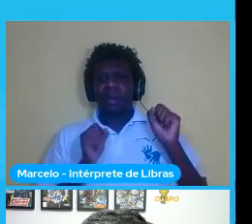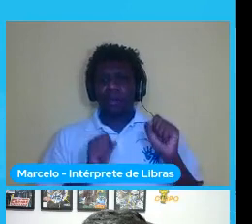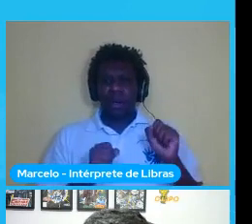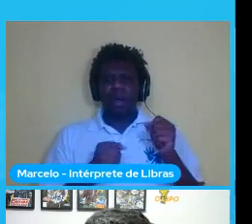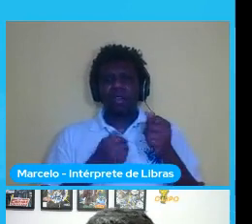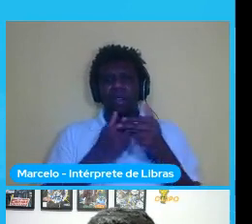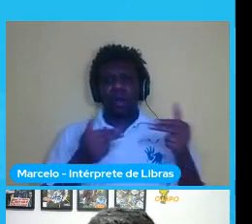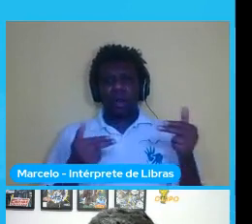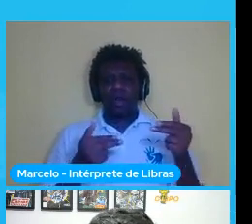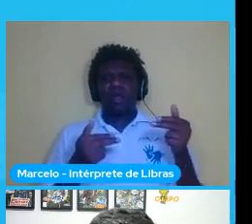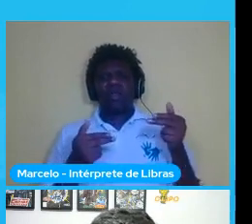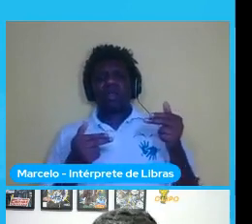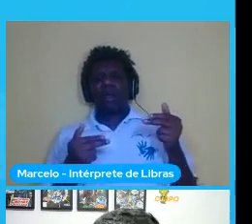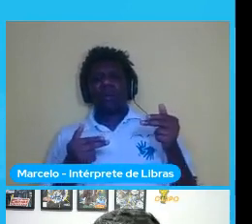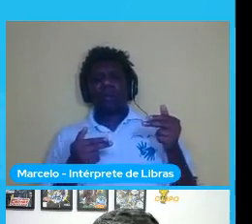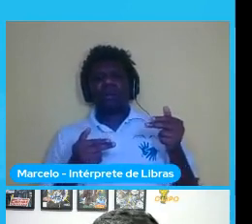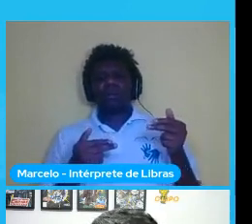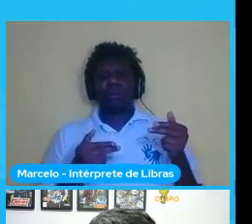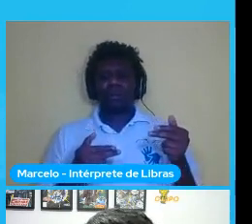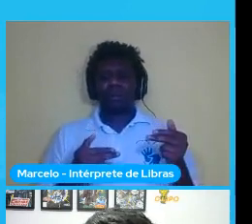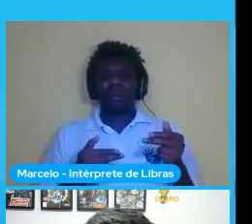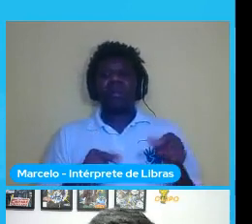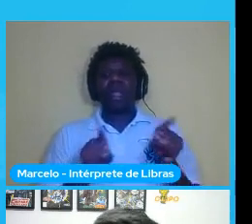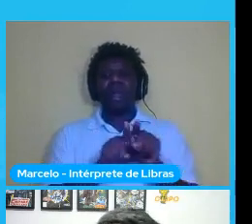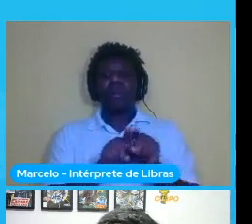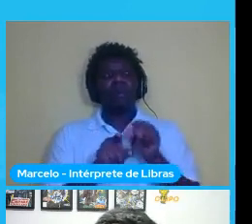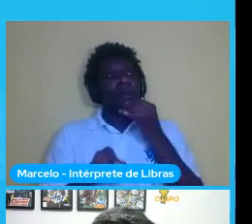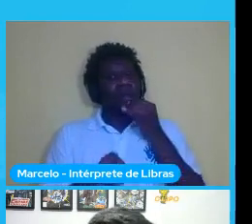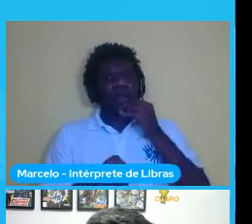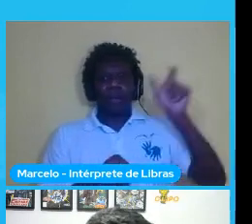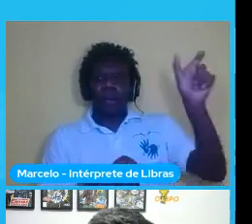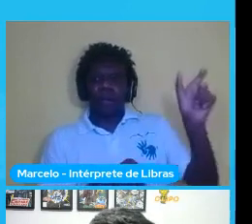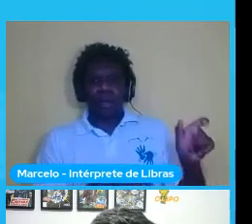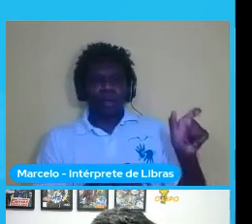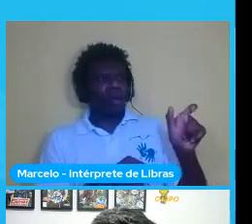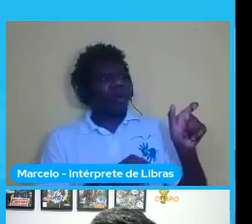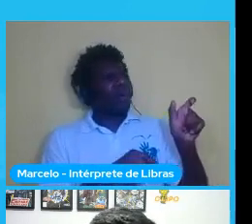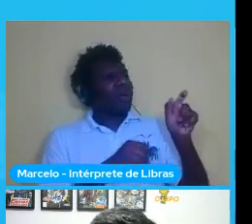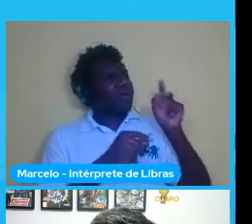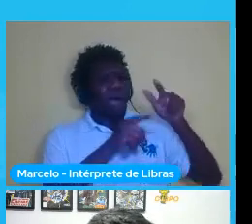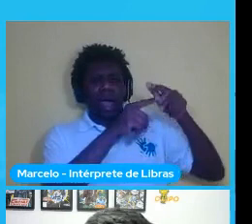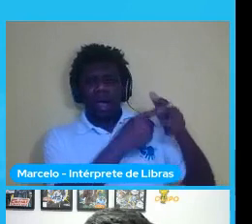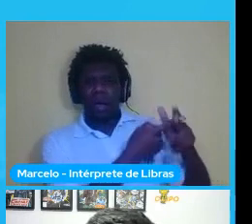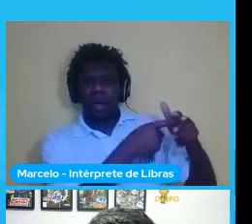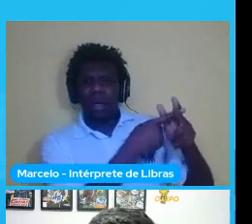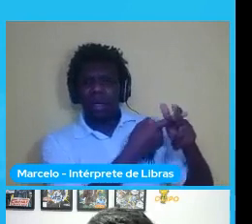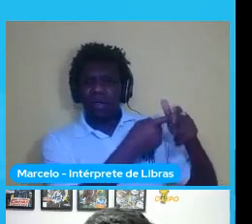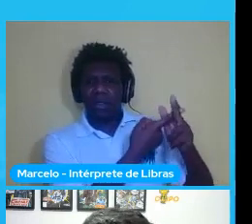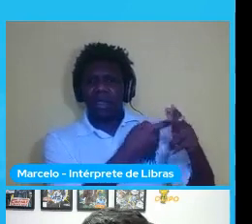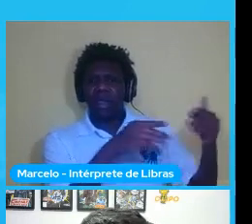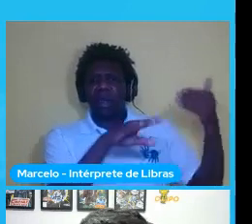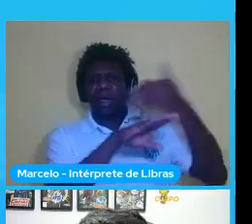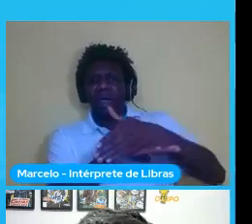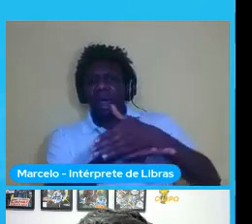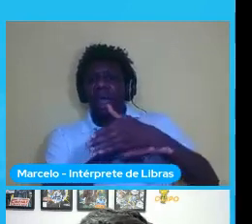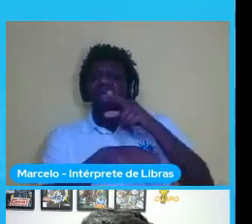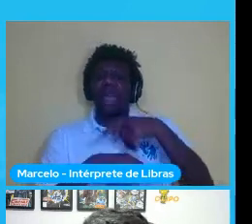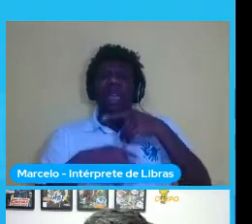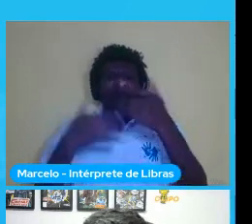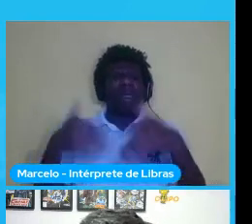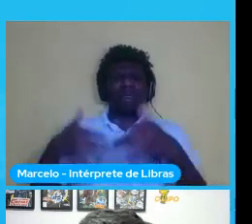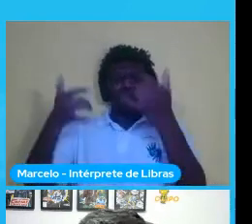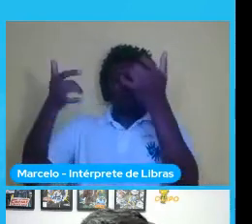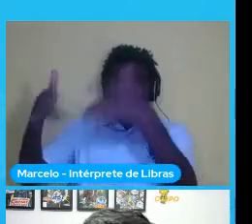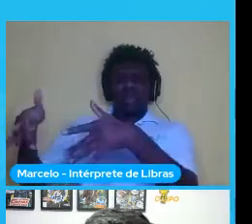o cara que está revisando as imagens de entrada ele termina deixando algumas imagens de lado no pré-processamento